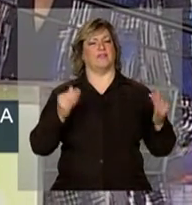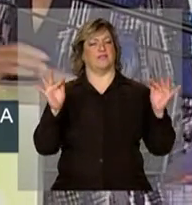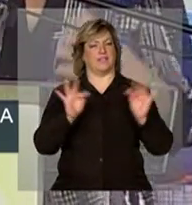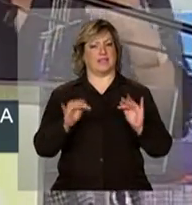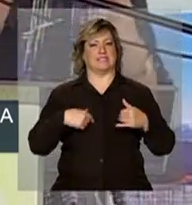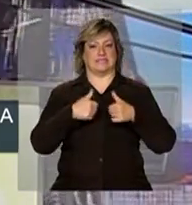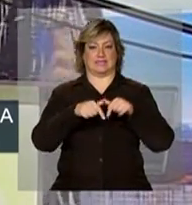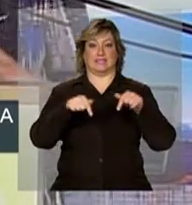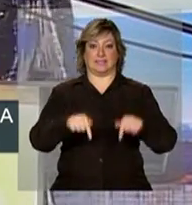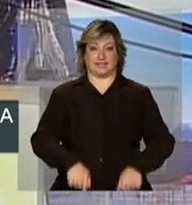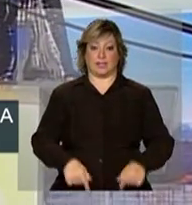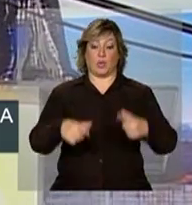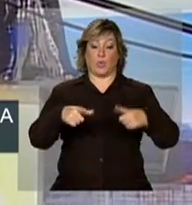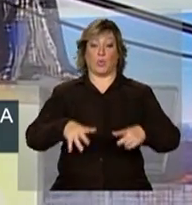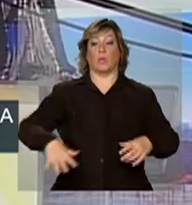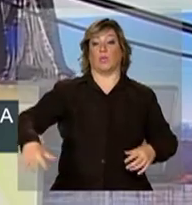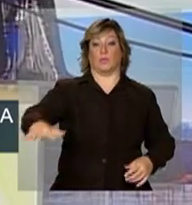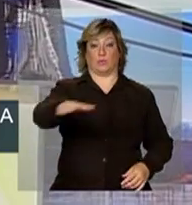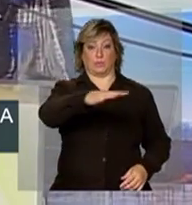região